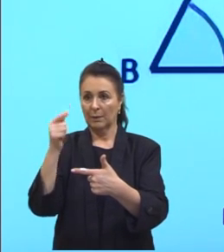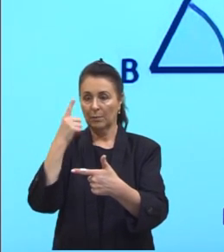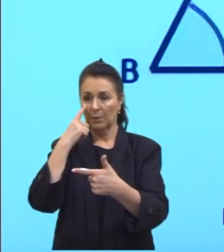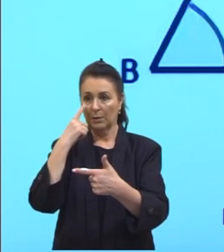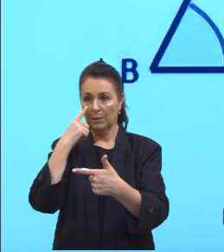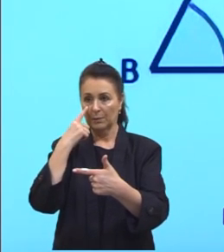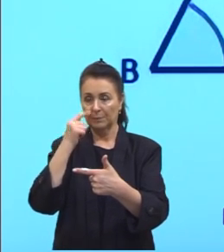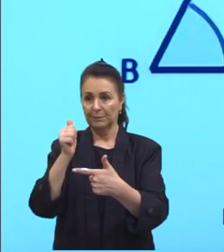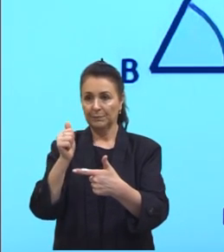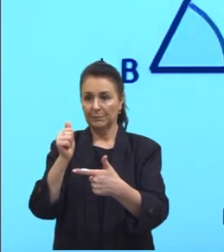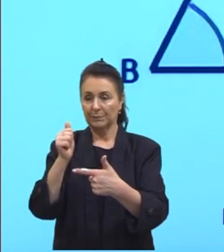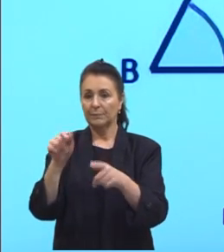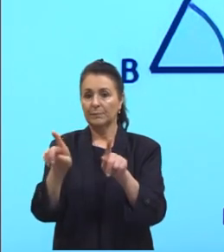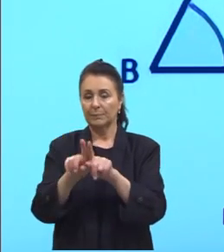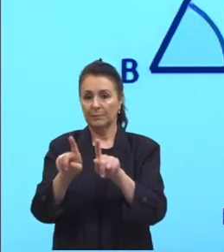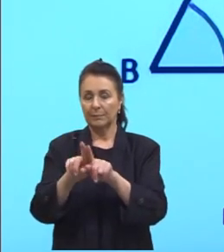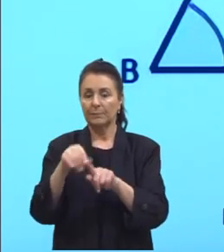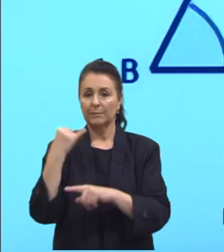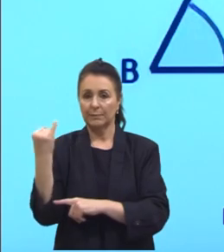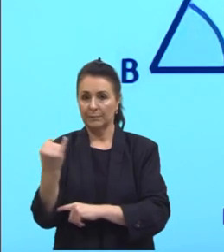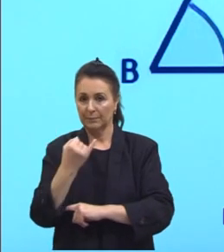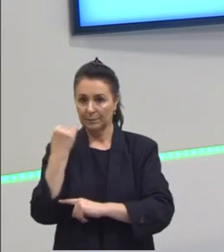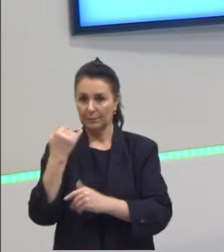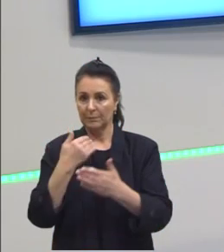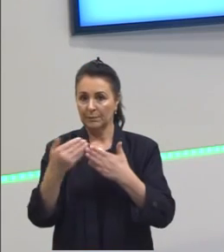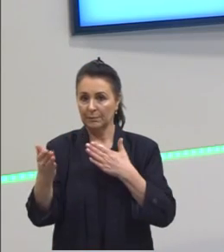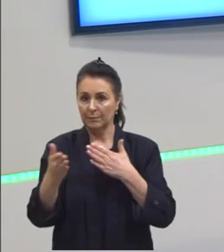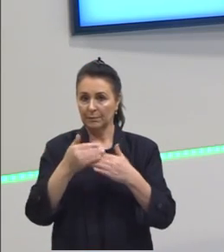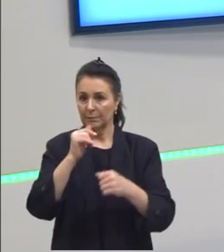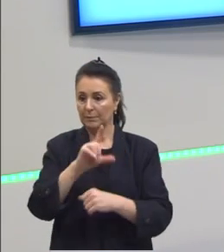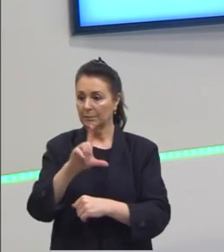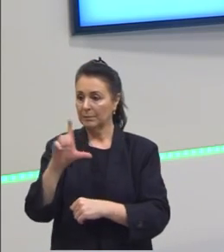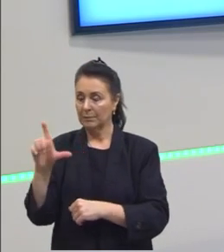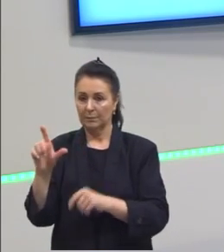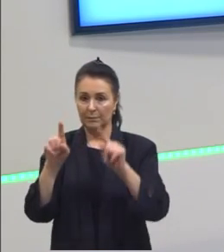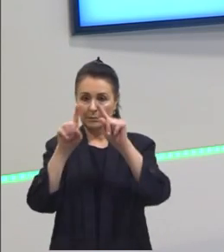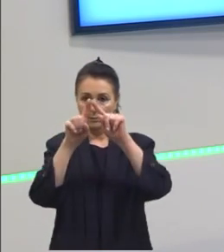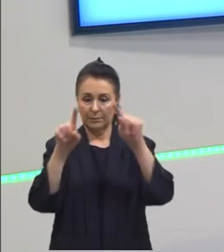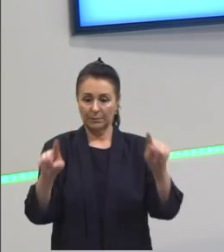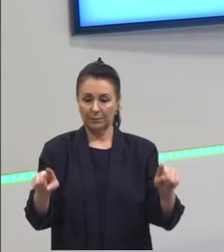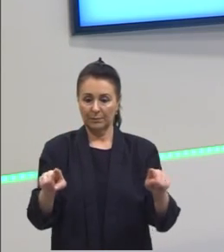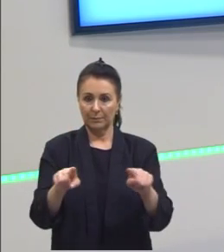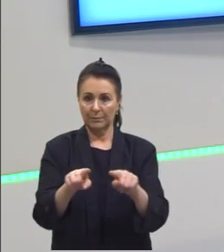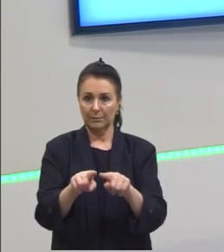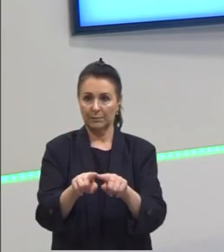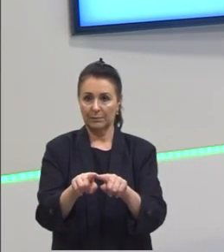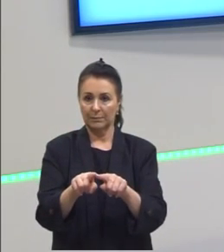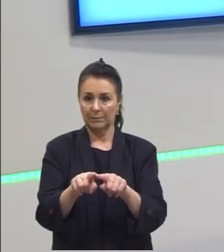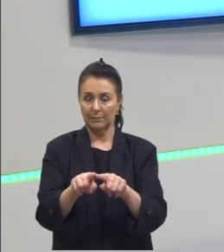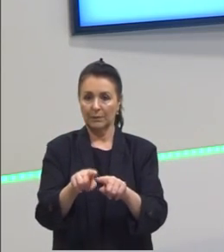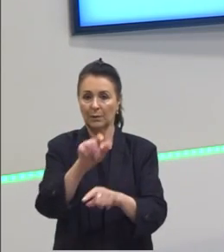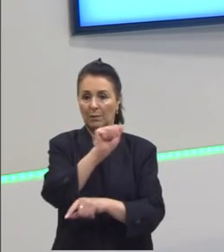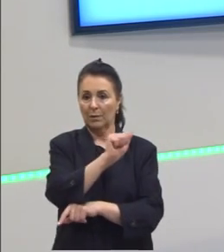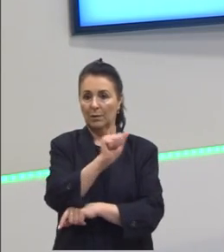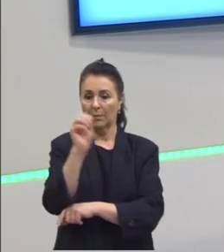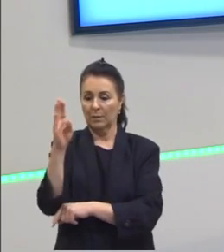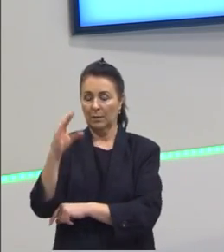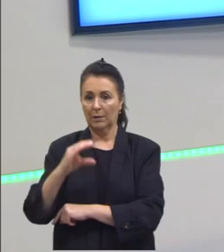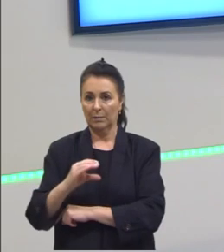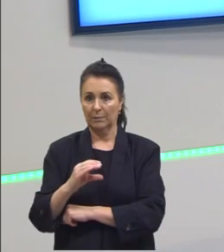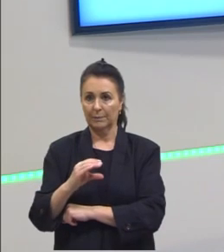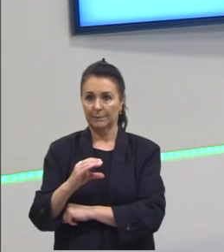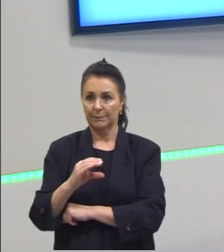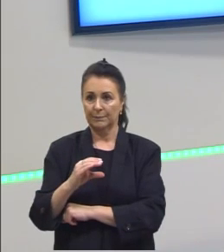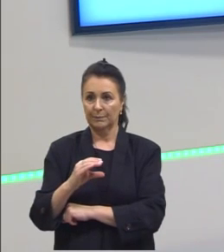relação serve então para qualquer um dos lados do triângulo então em relação ao lado a b e c